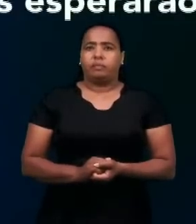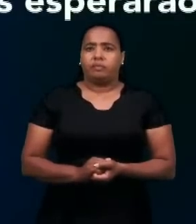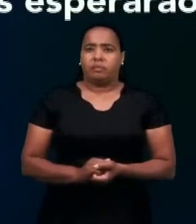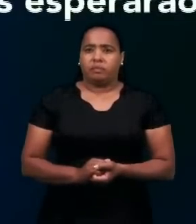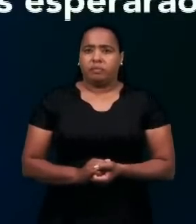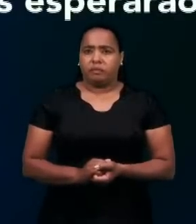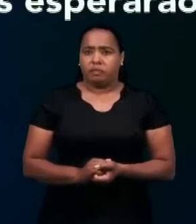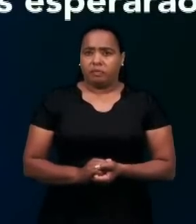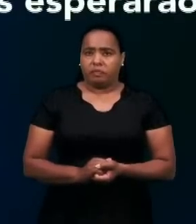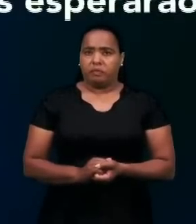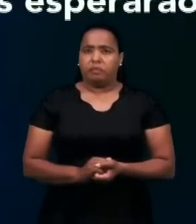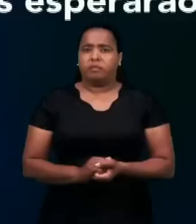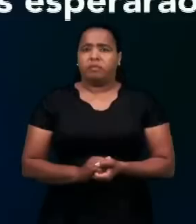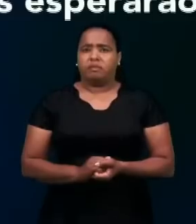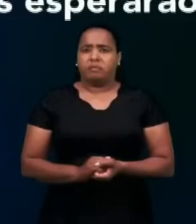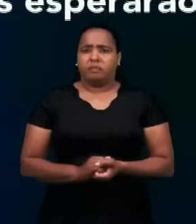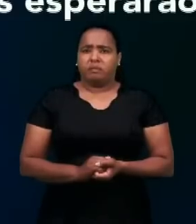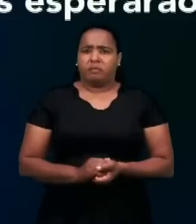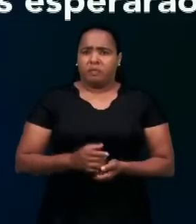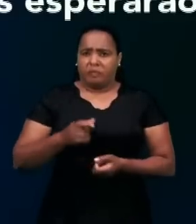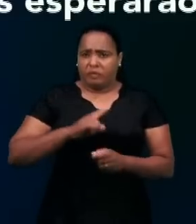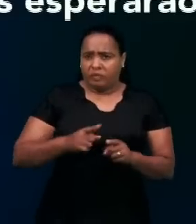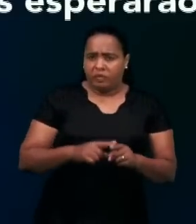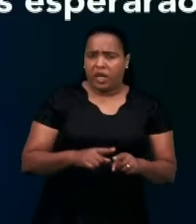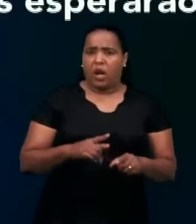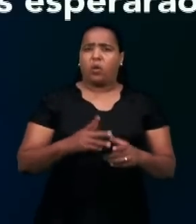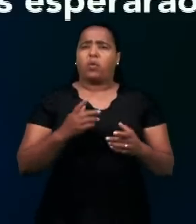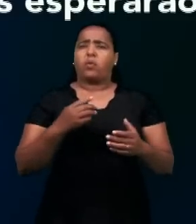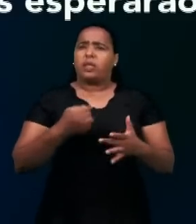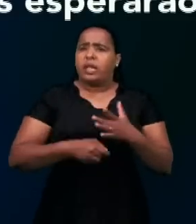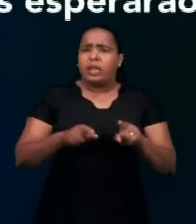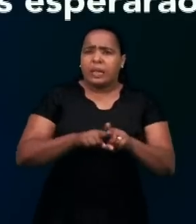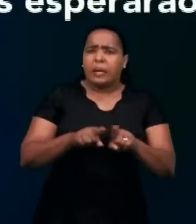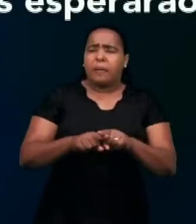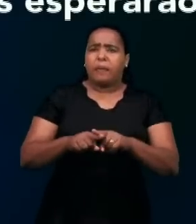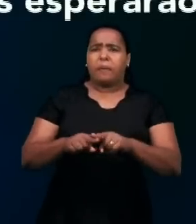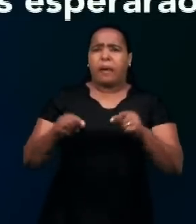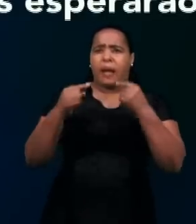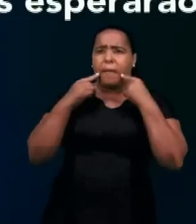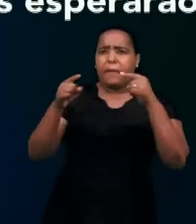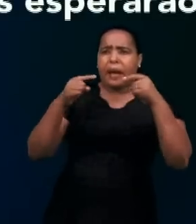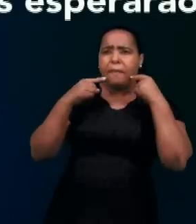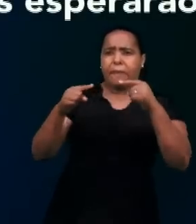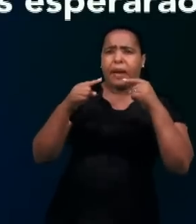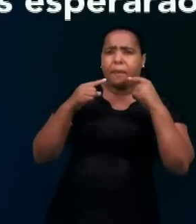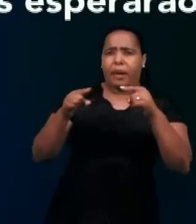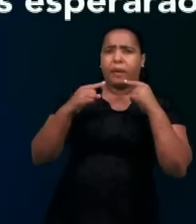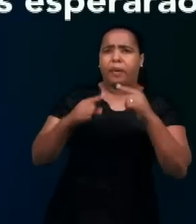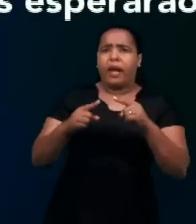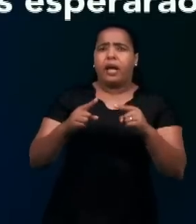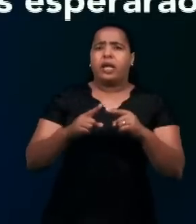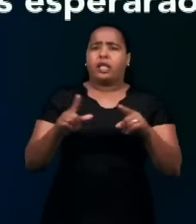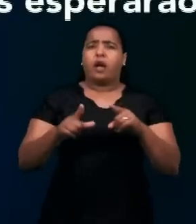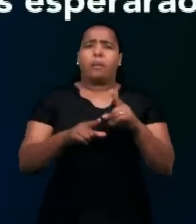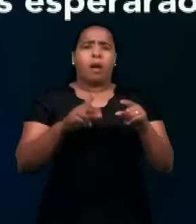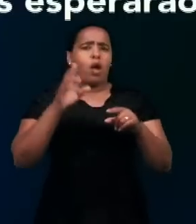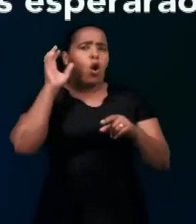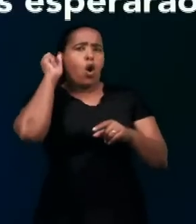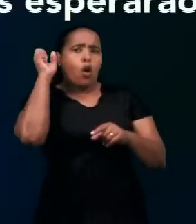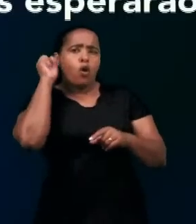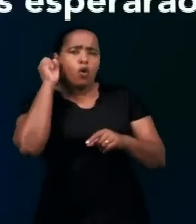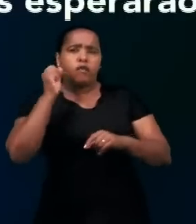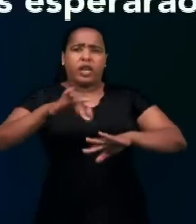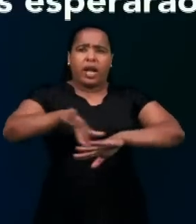Não contenderá, nem voceará, nem ninguém ouirá em as calles sua voz. A caña cascada não